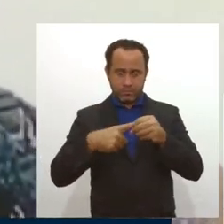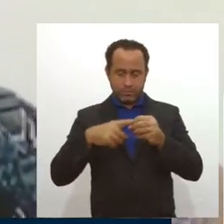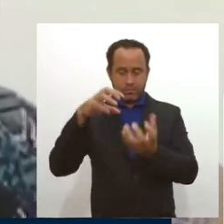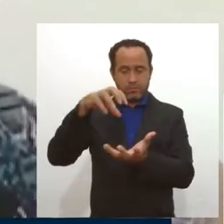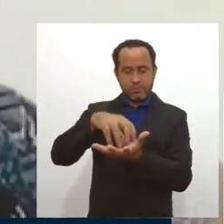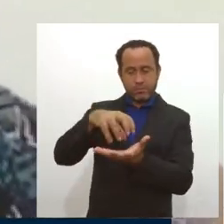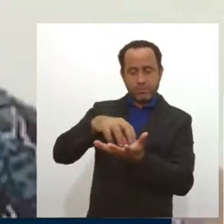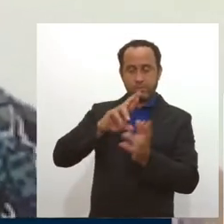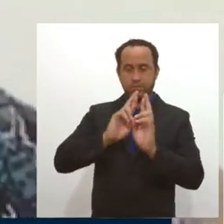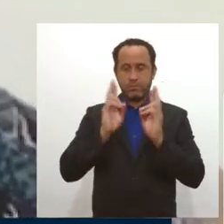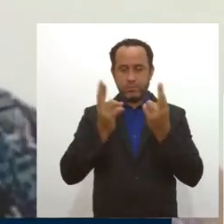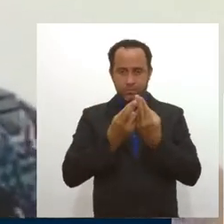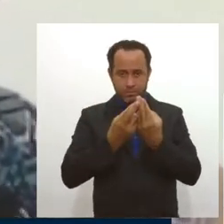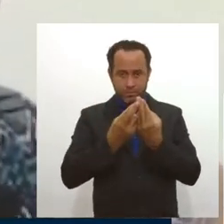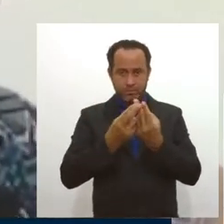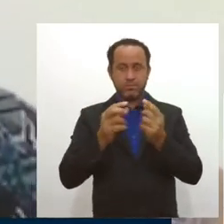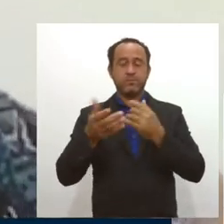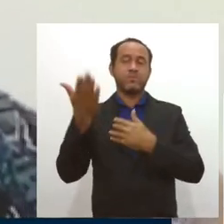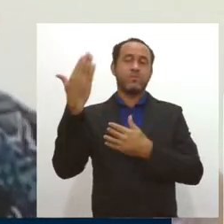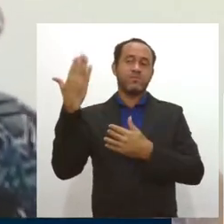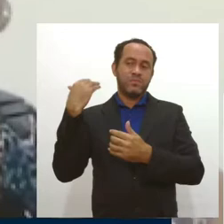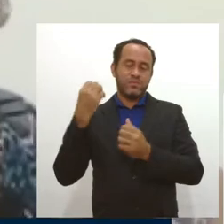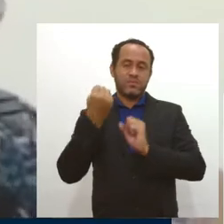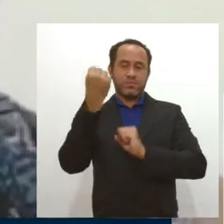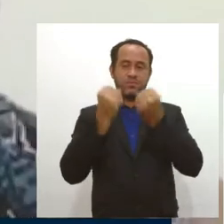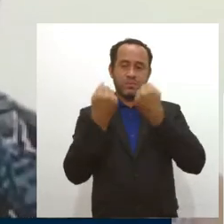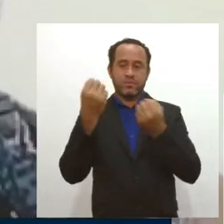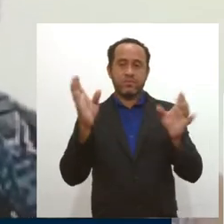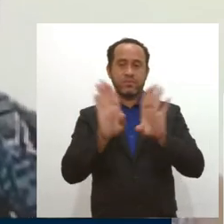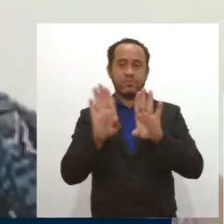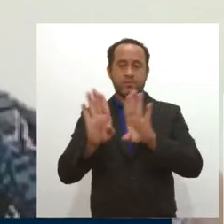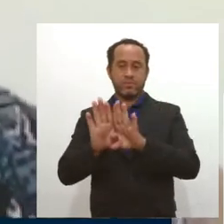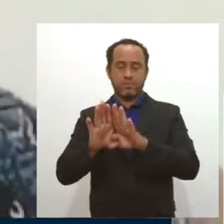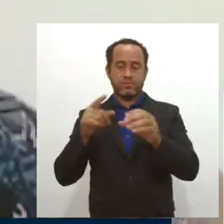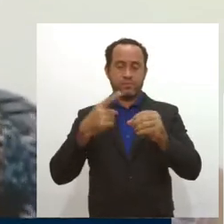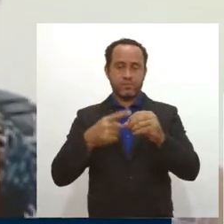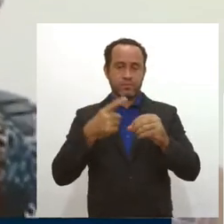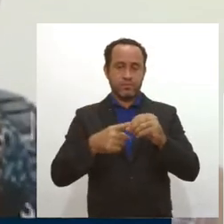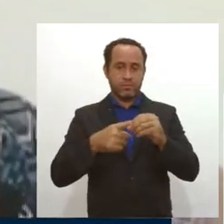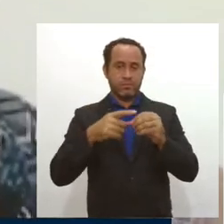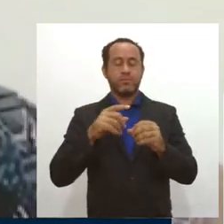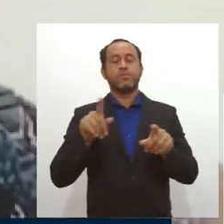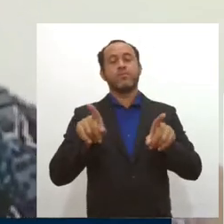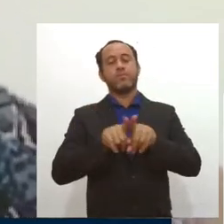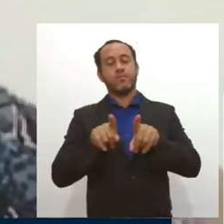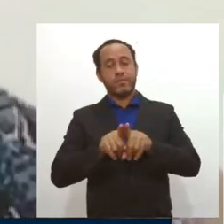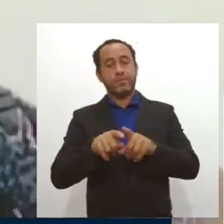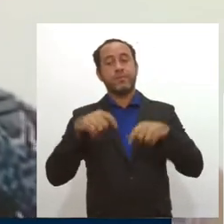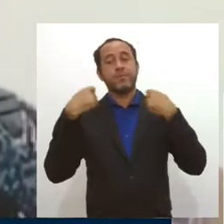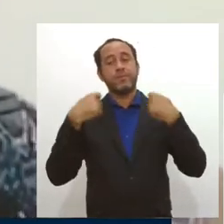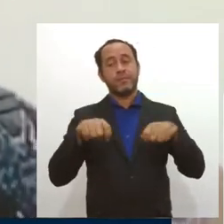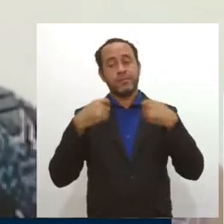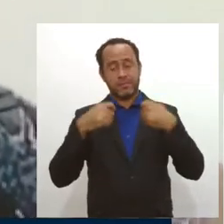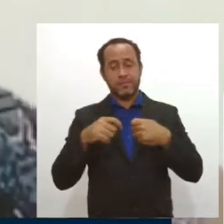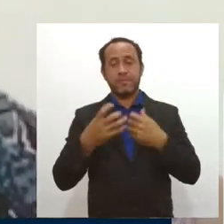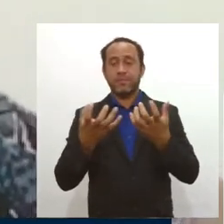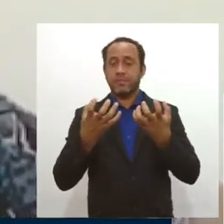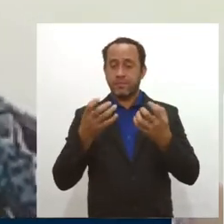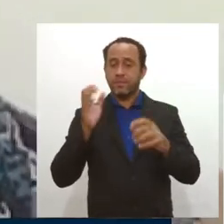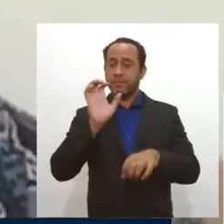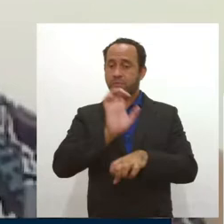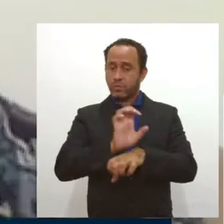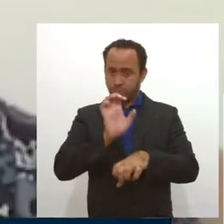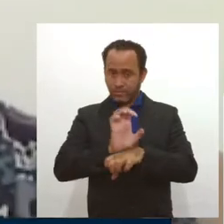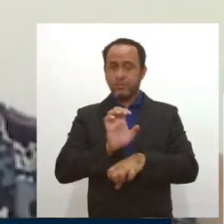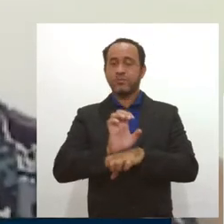diante de casos anteriores de fábricas desativadas em Ribeirópolis e Carira. Ela espera que haja por parte do Estado uma